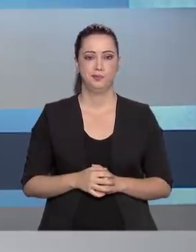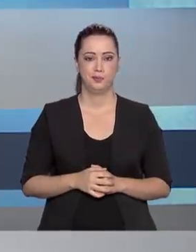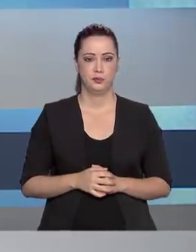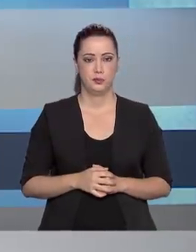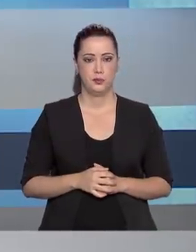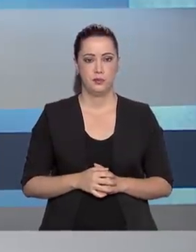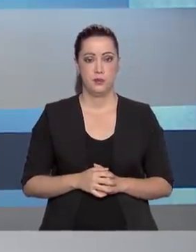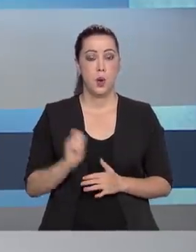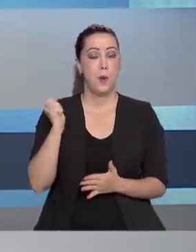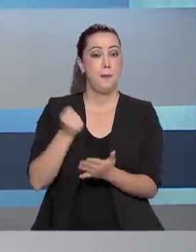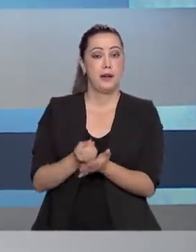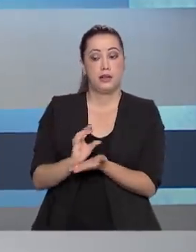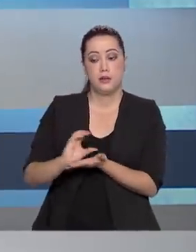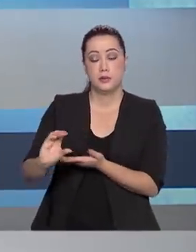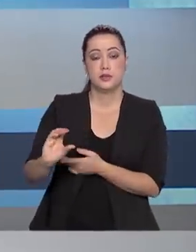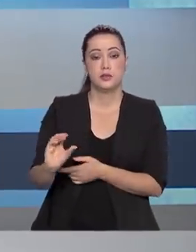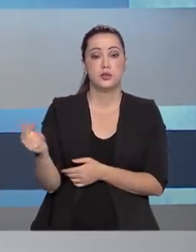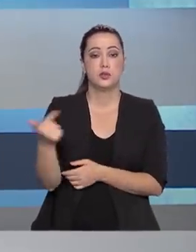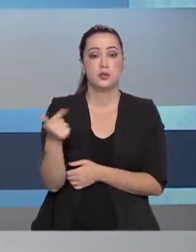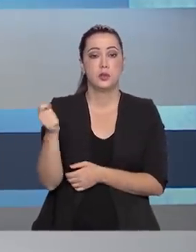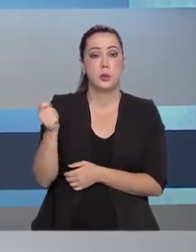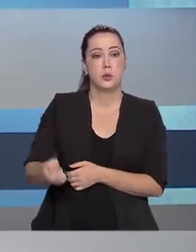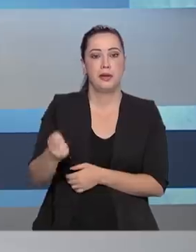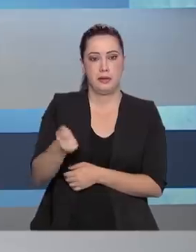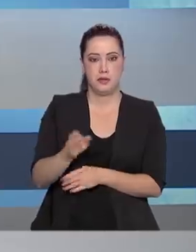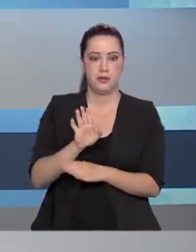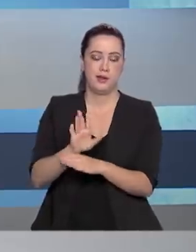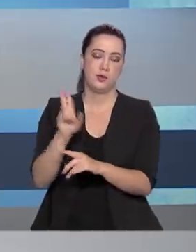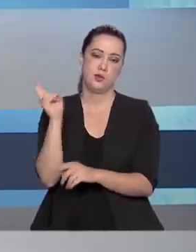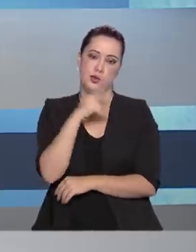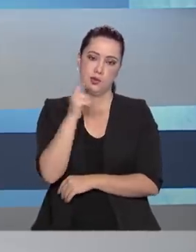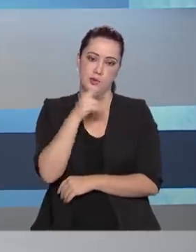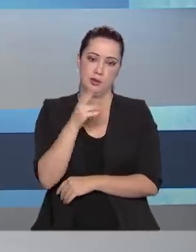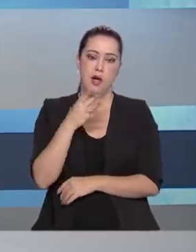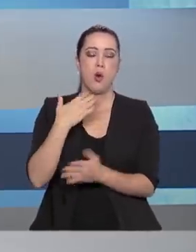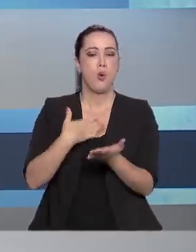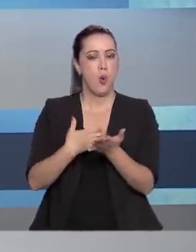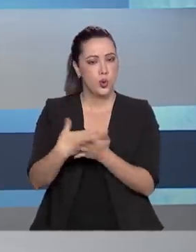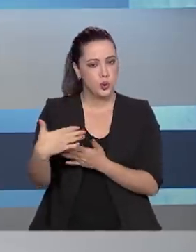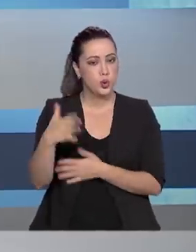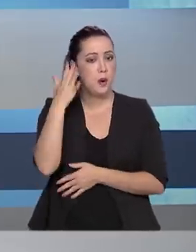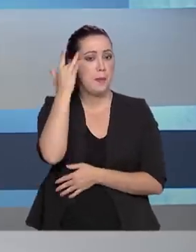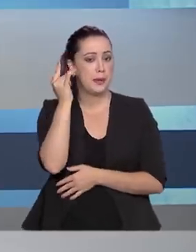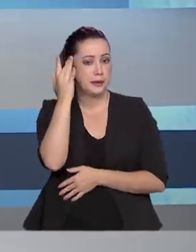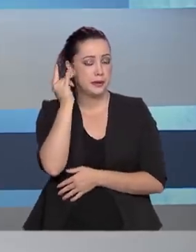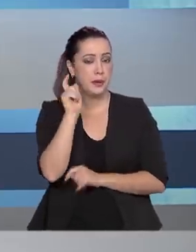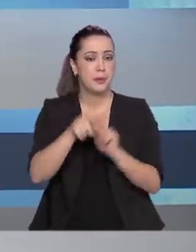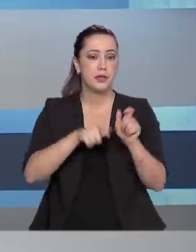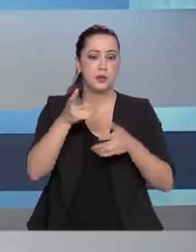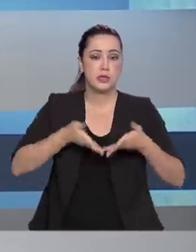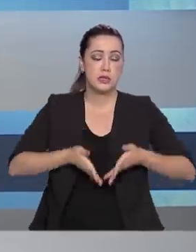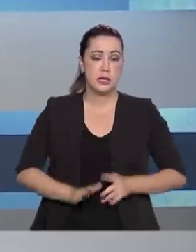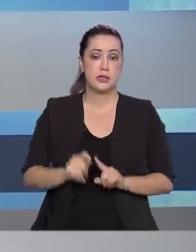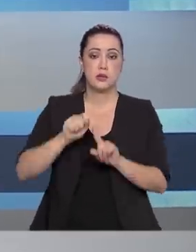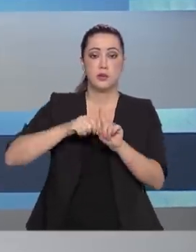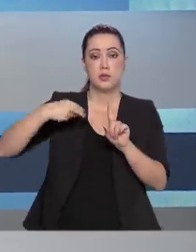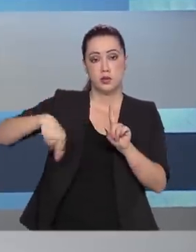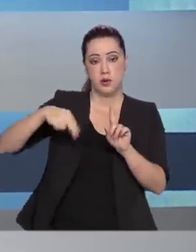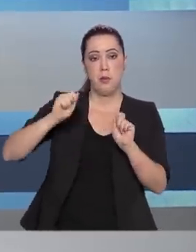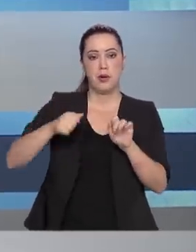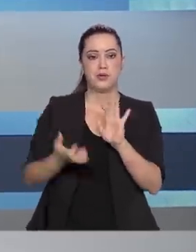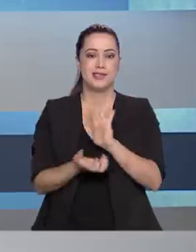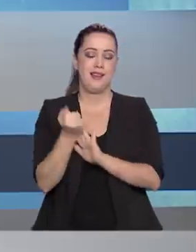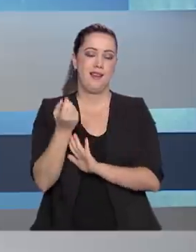pagamento em dinheiro da segunda parcela do auxílio emergencial continua. Amanhã, pessoas nascidas em novembro